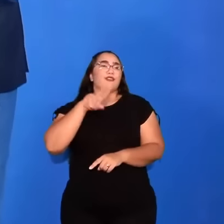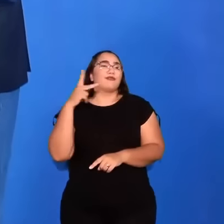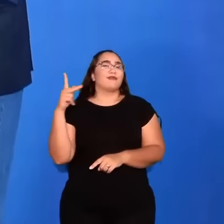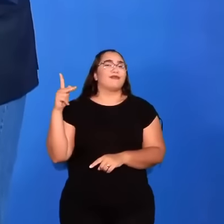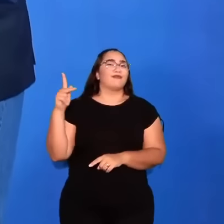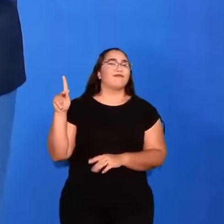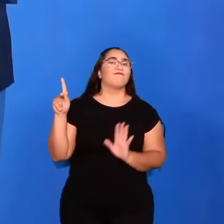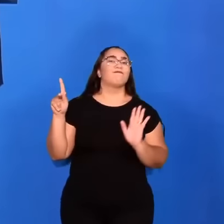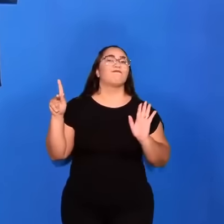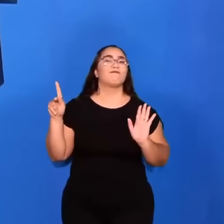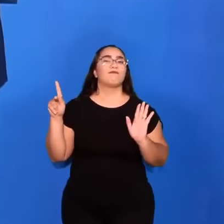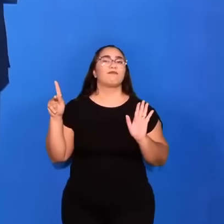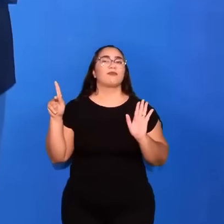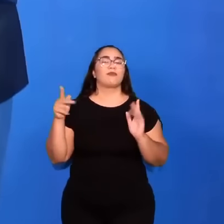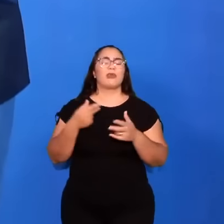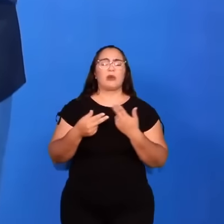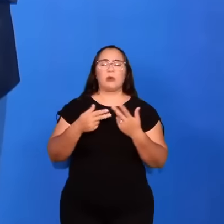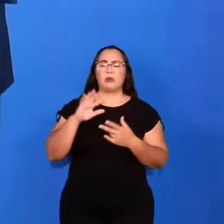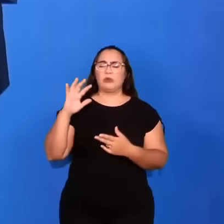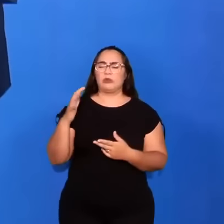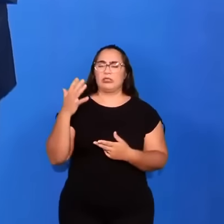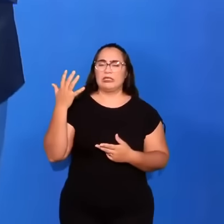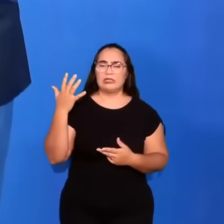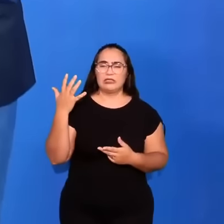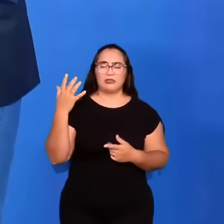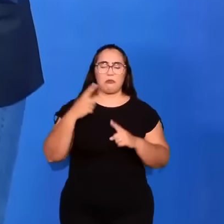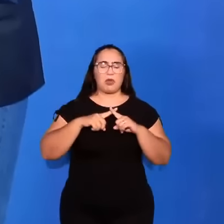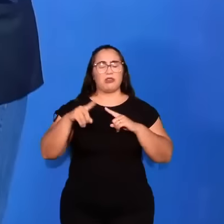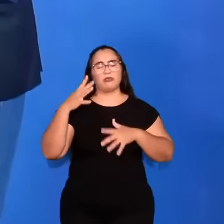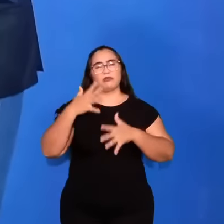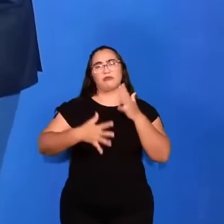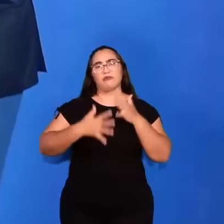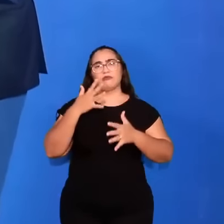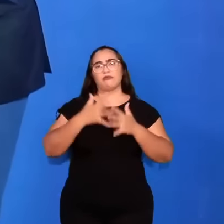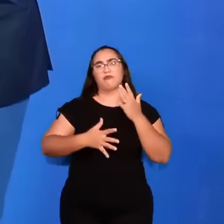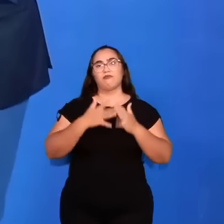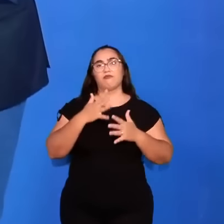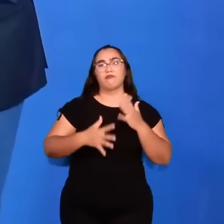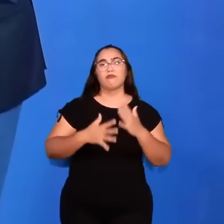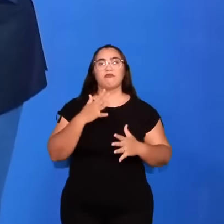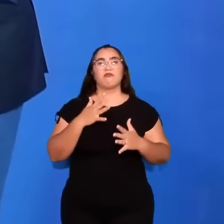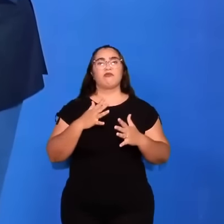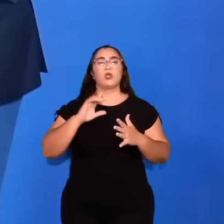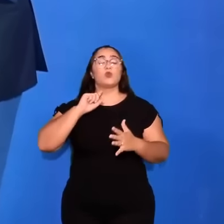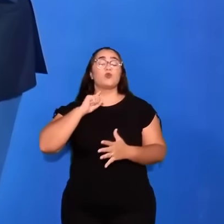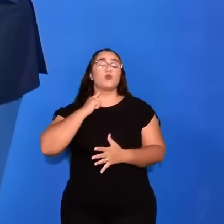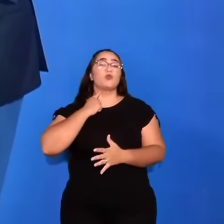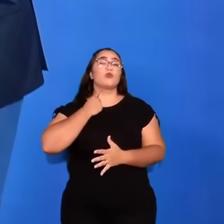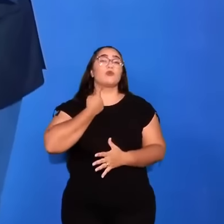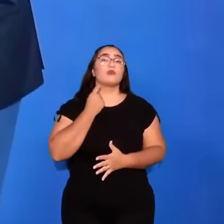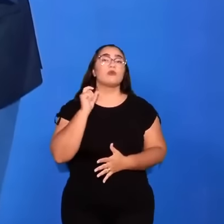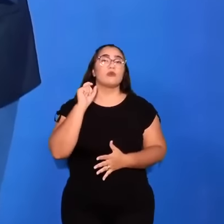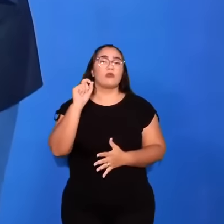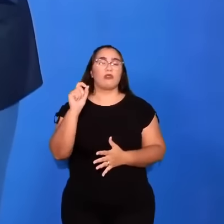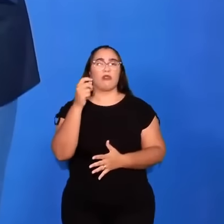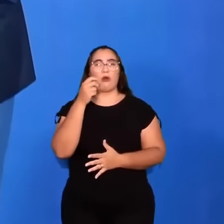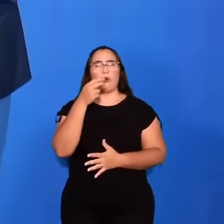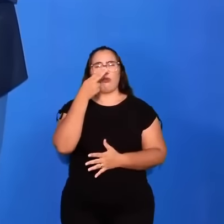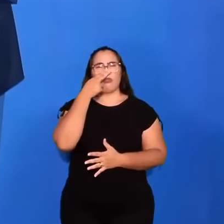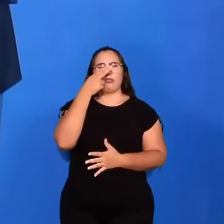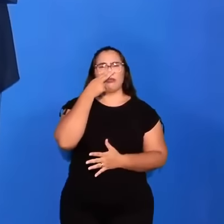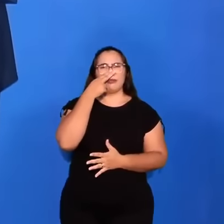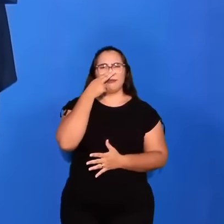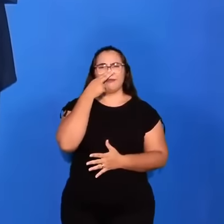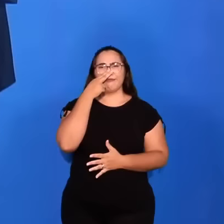E aquilo estava comprometendo. Estava manchando a pureza dos cristãos.